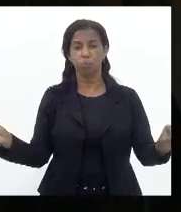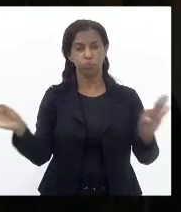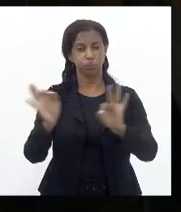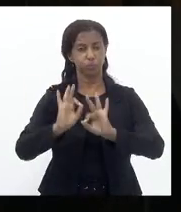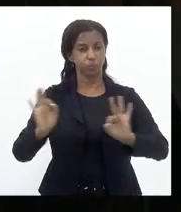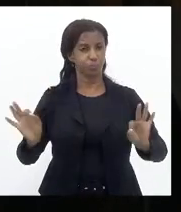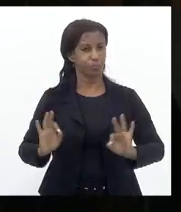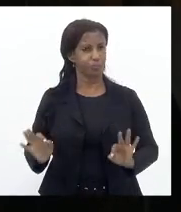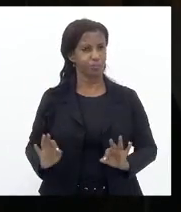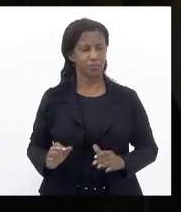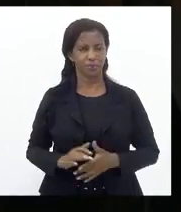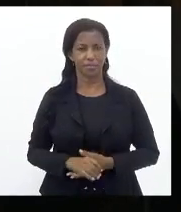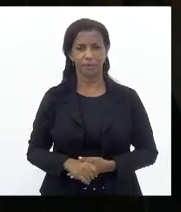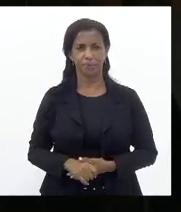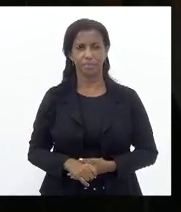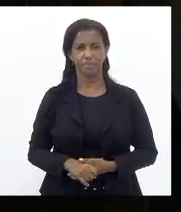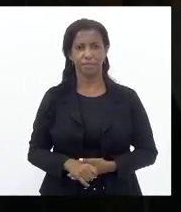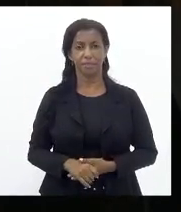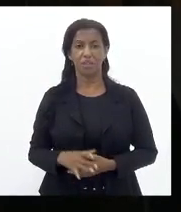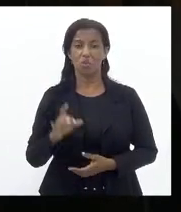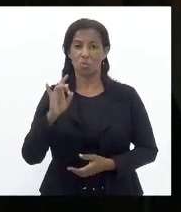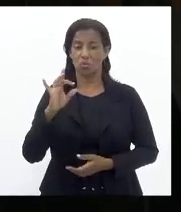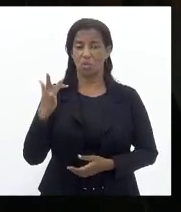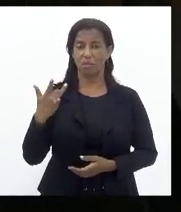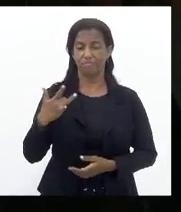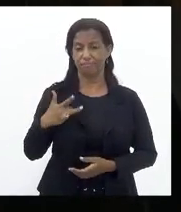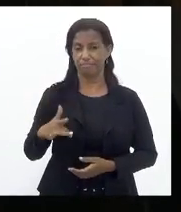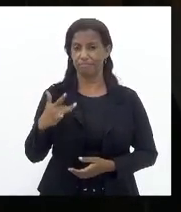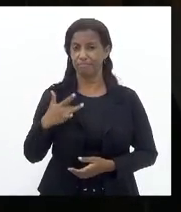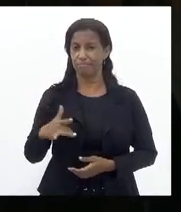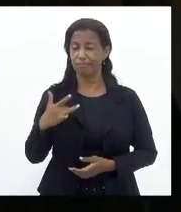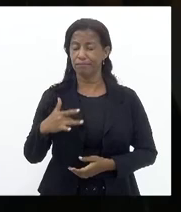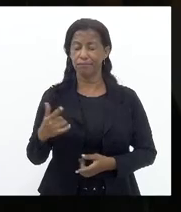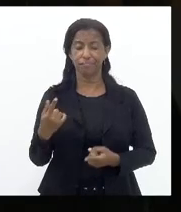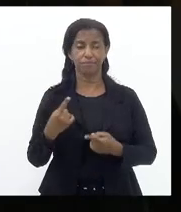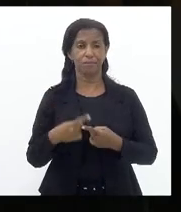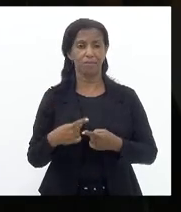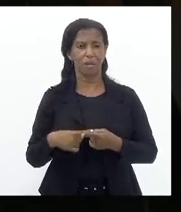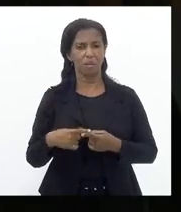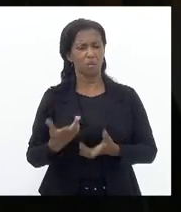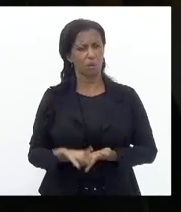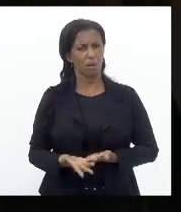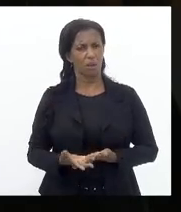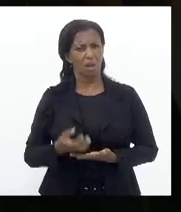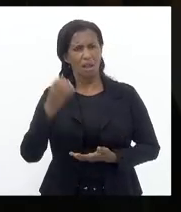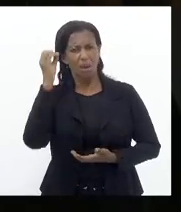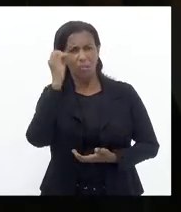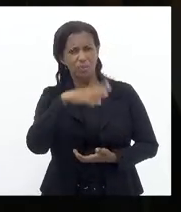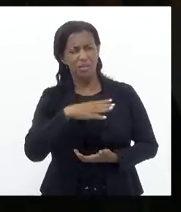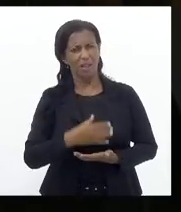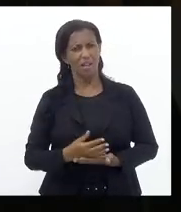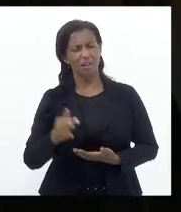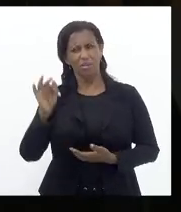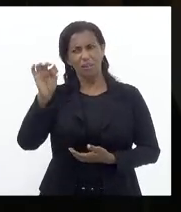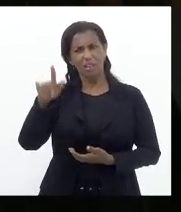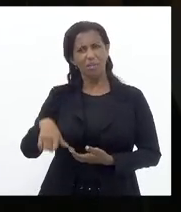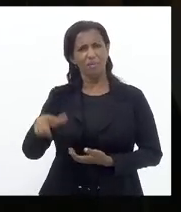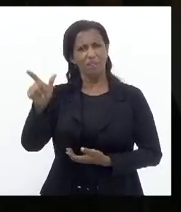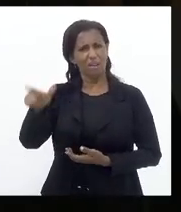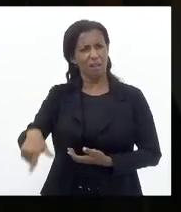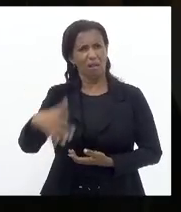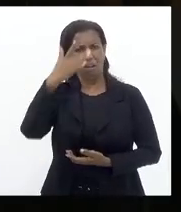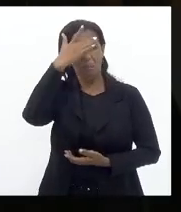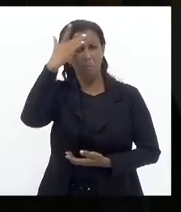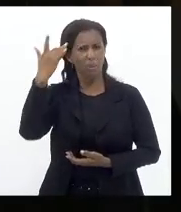E eu só lamento Porque Que abusaram Da boa fé De uma pessoa De